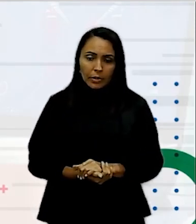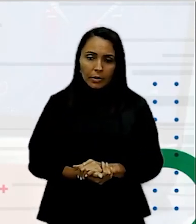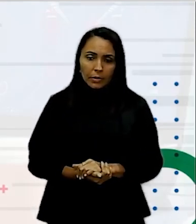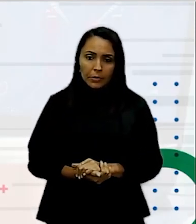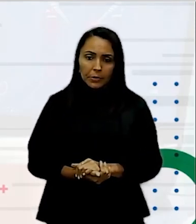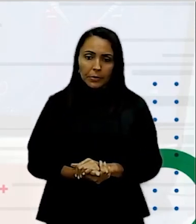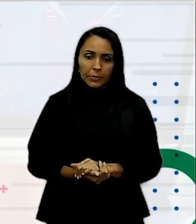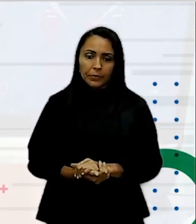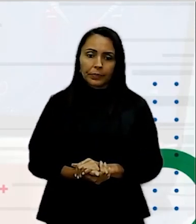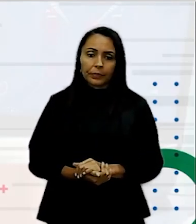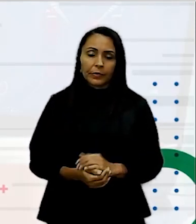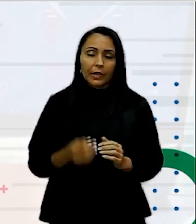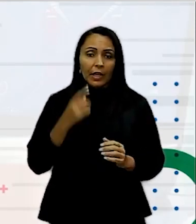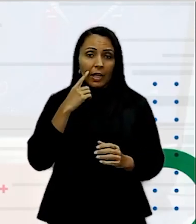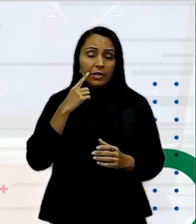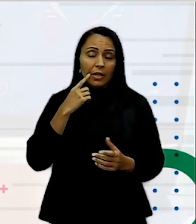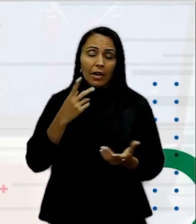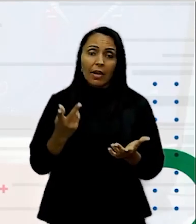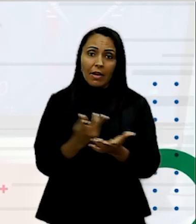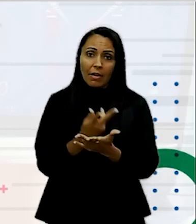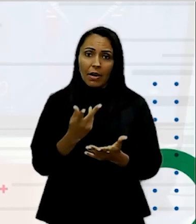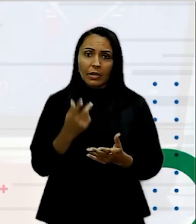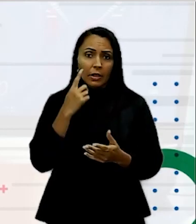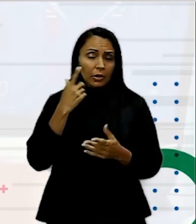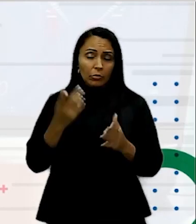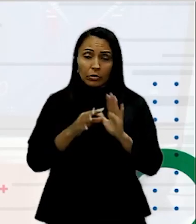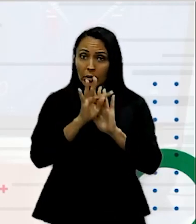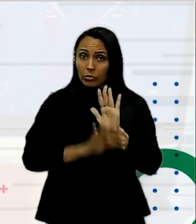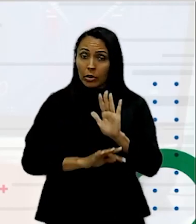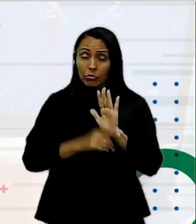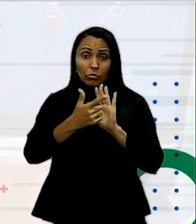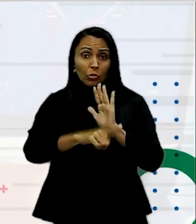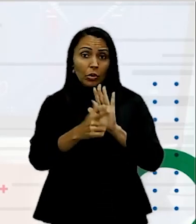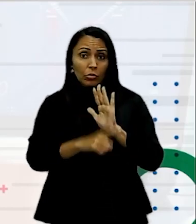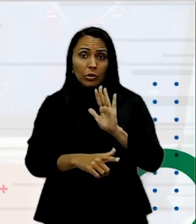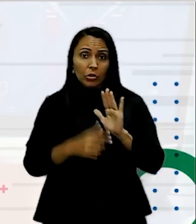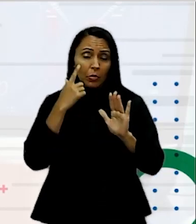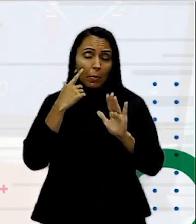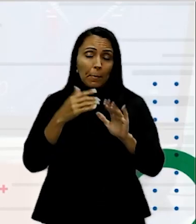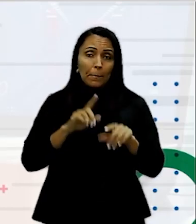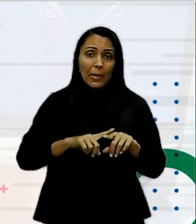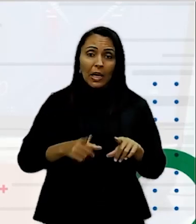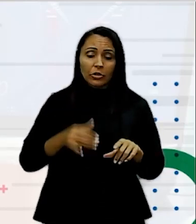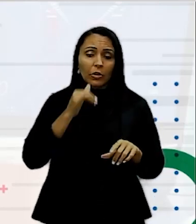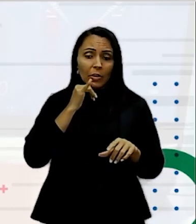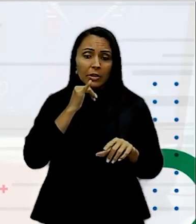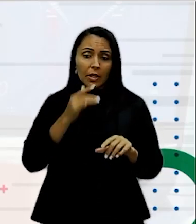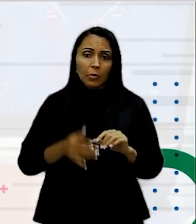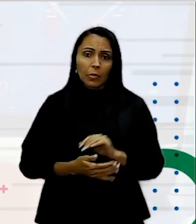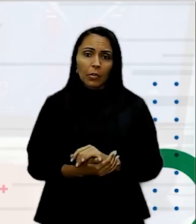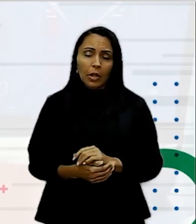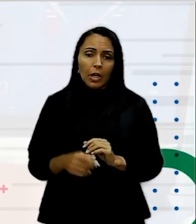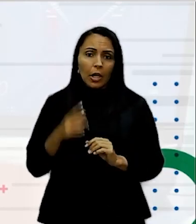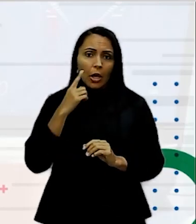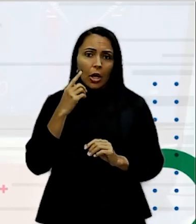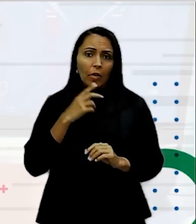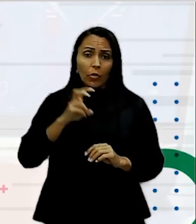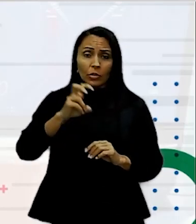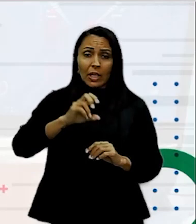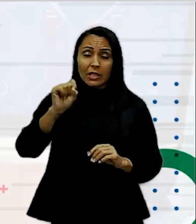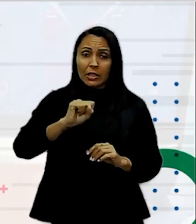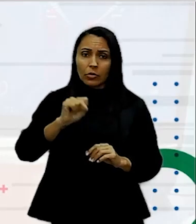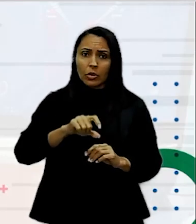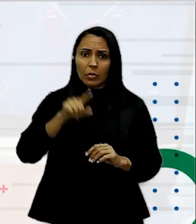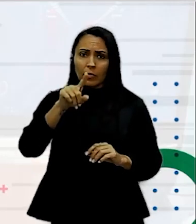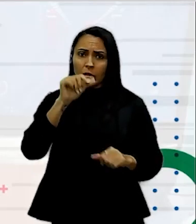Essa, a dica errada não está no texto, mas sim no exemplo que eu coloco Eu vou dar uns 5 segundos para vocês